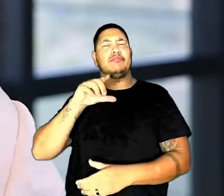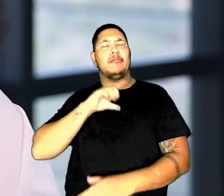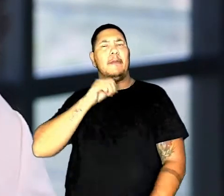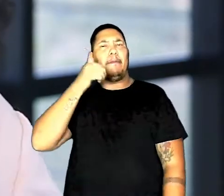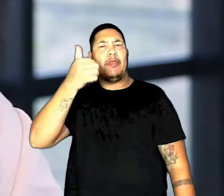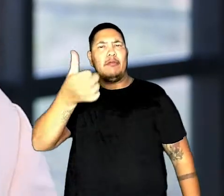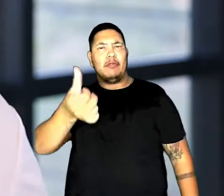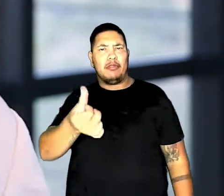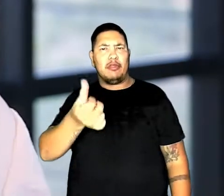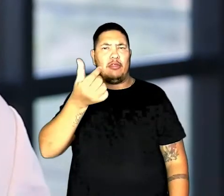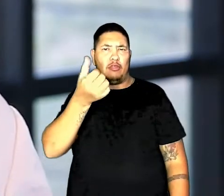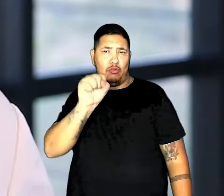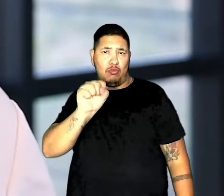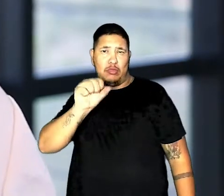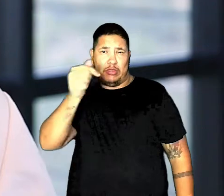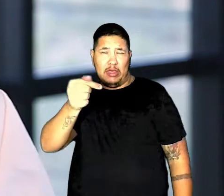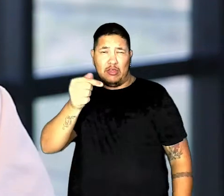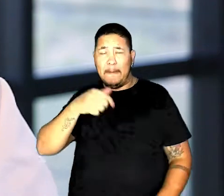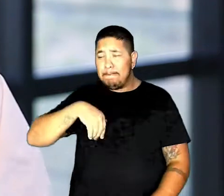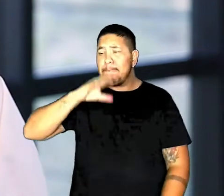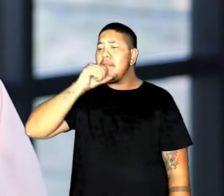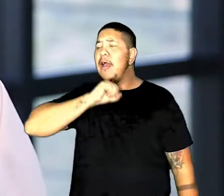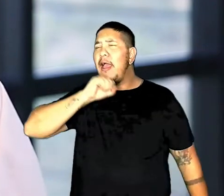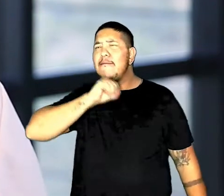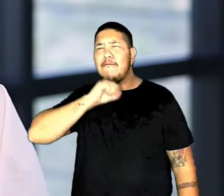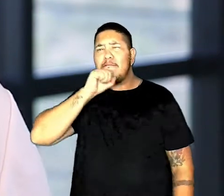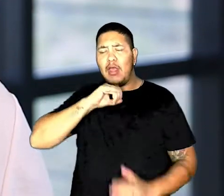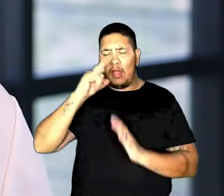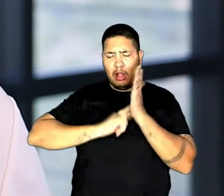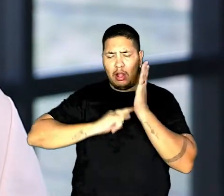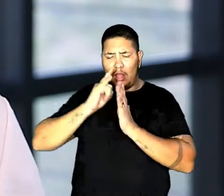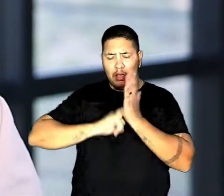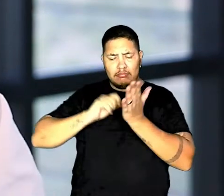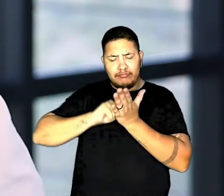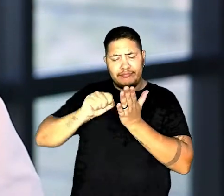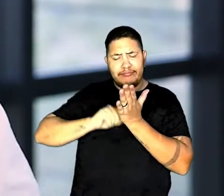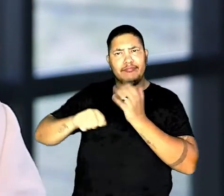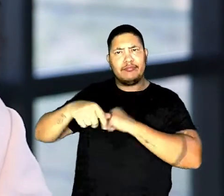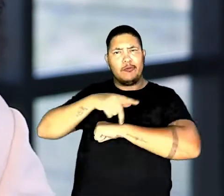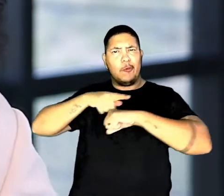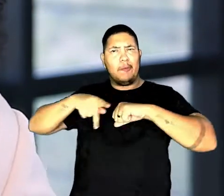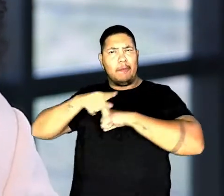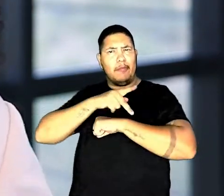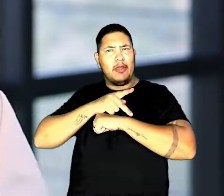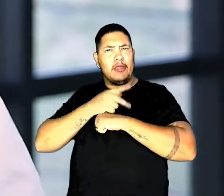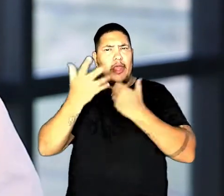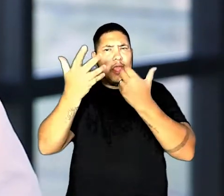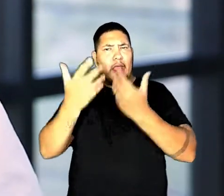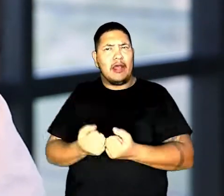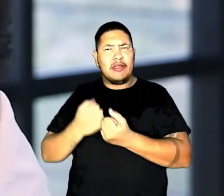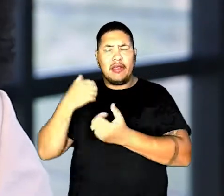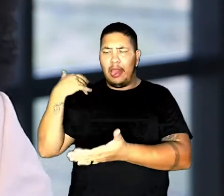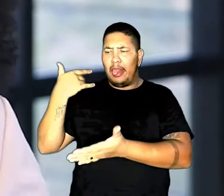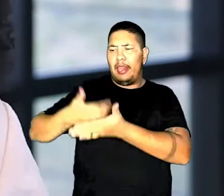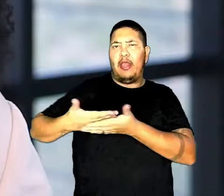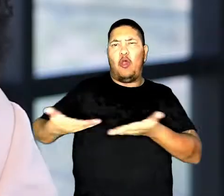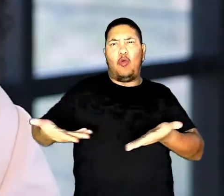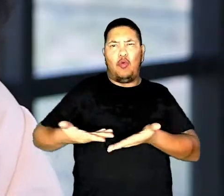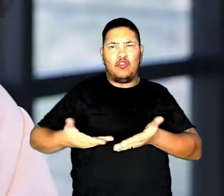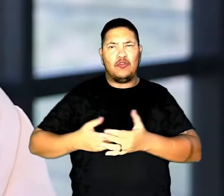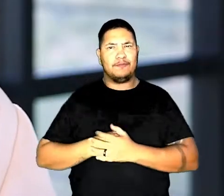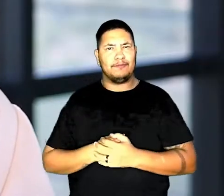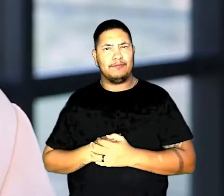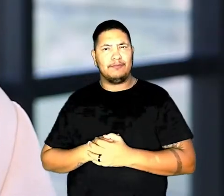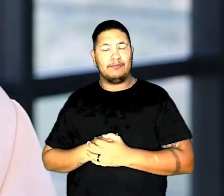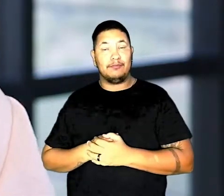1787. Ela é a mais antiga Carta Constitucional escrita de um país, adotada até os